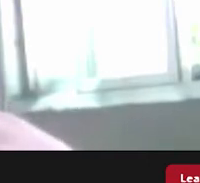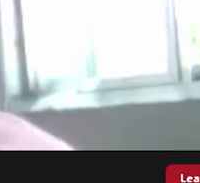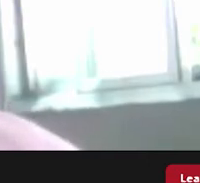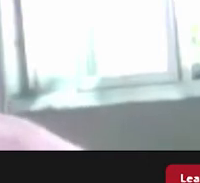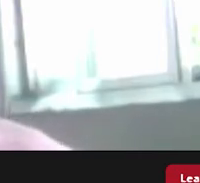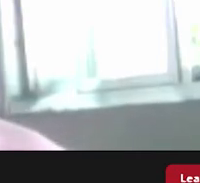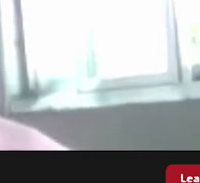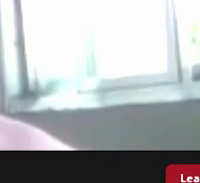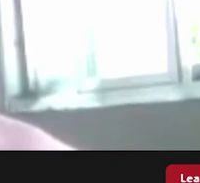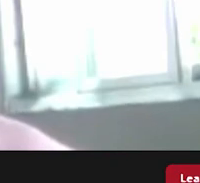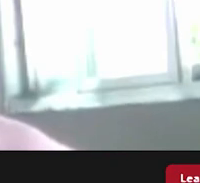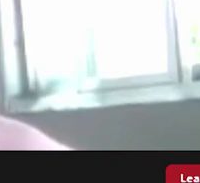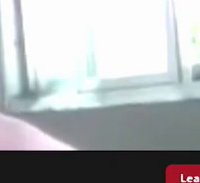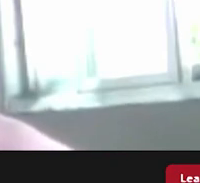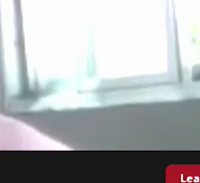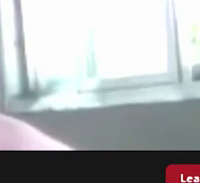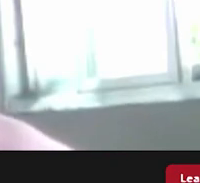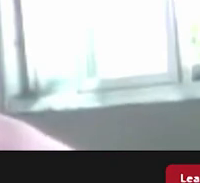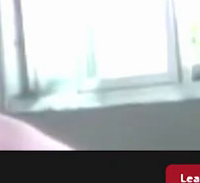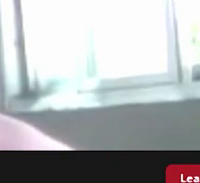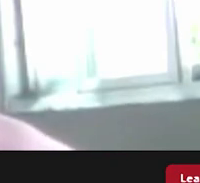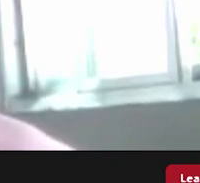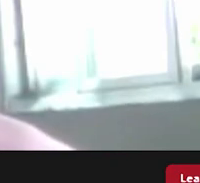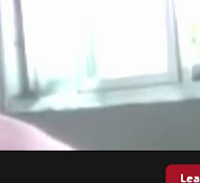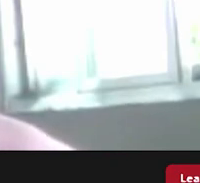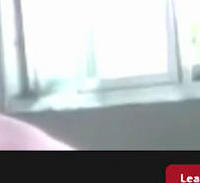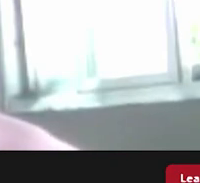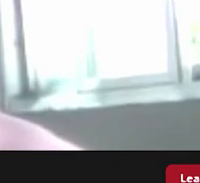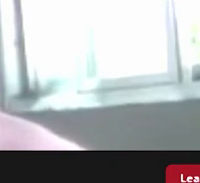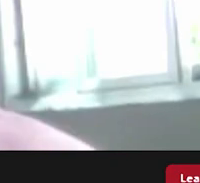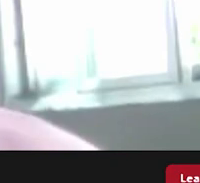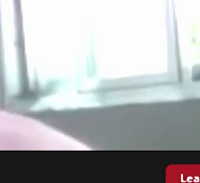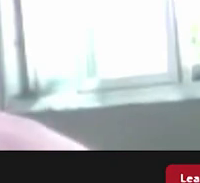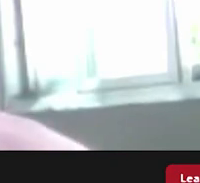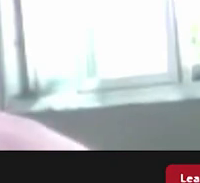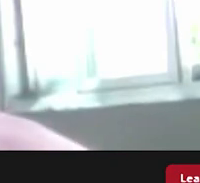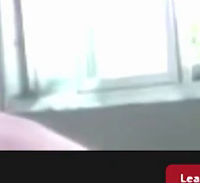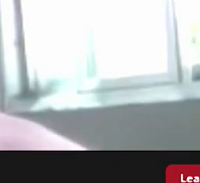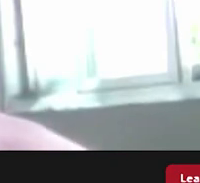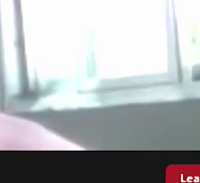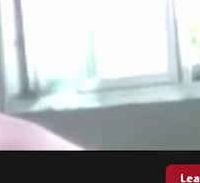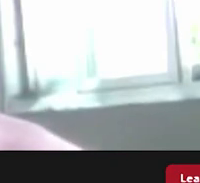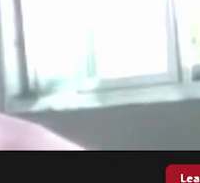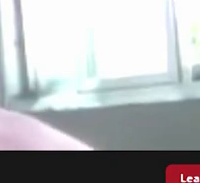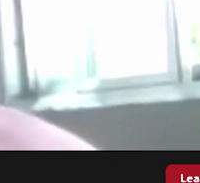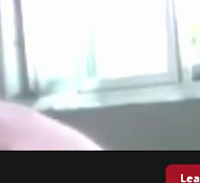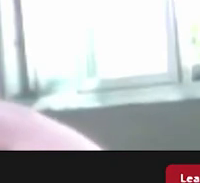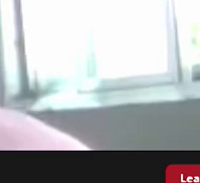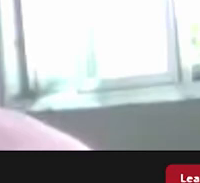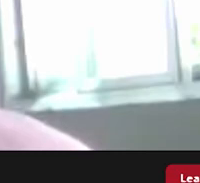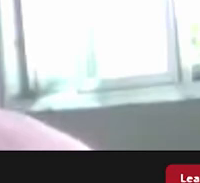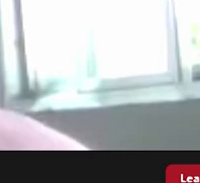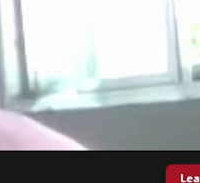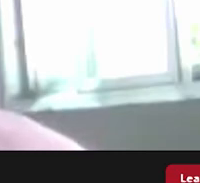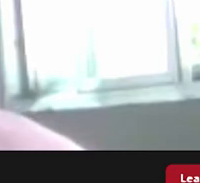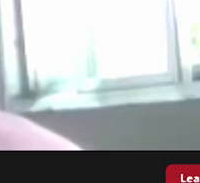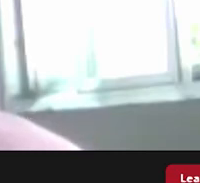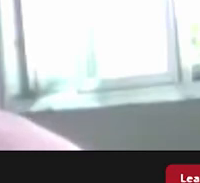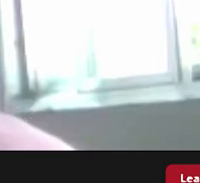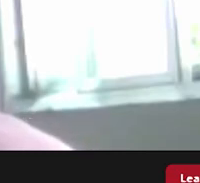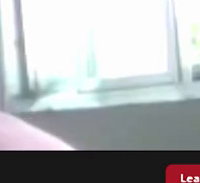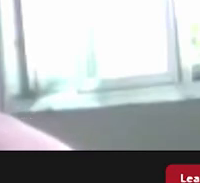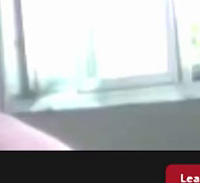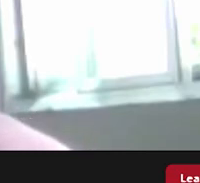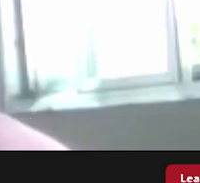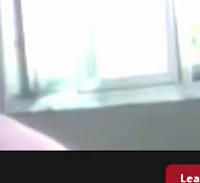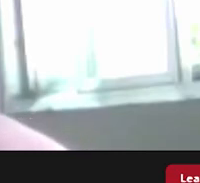criamos recentemente um site ó glória sobre patrimônio cultural aqui da região da glória e eu queria trazer essa